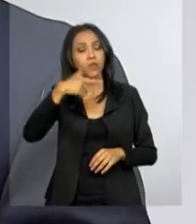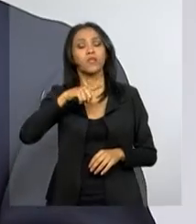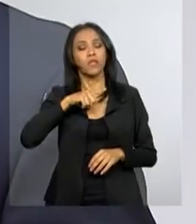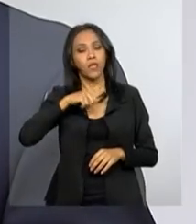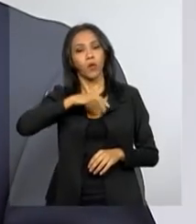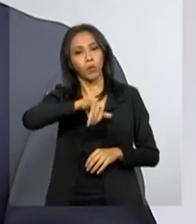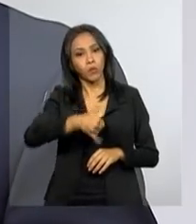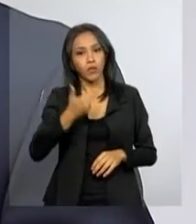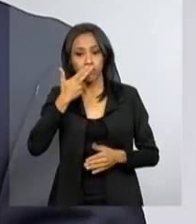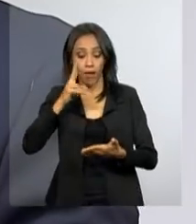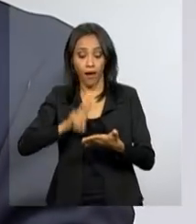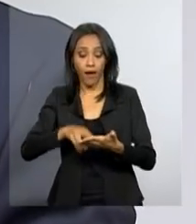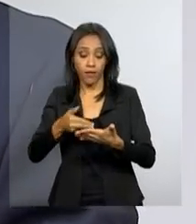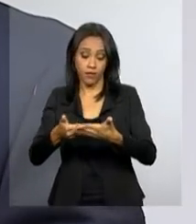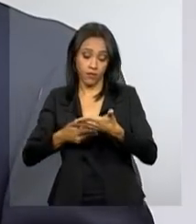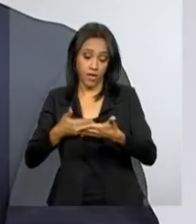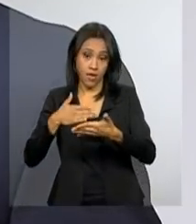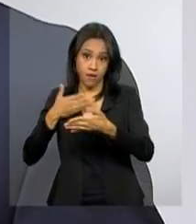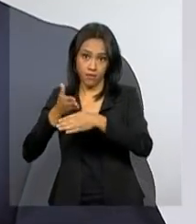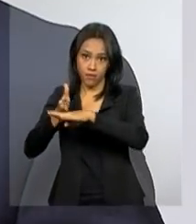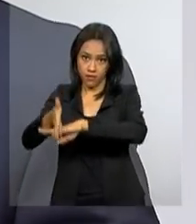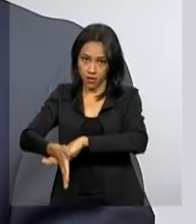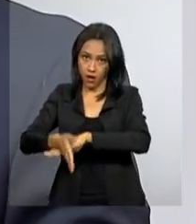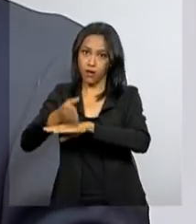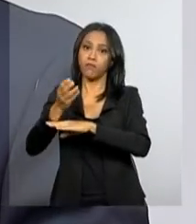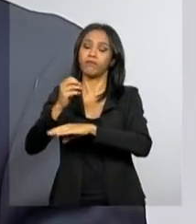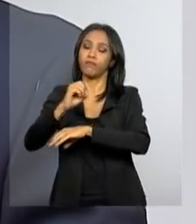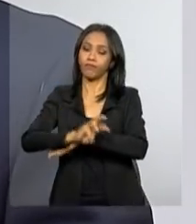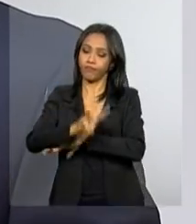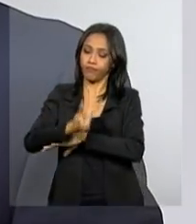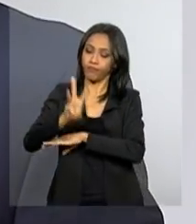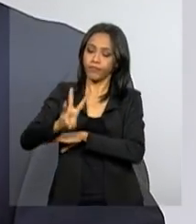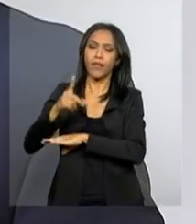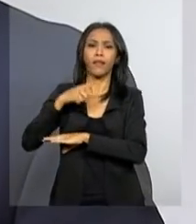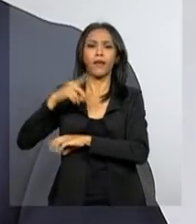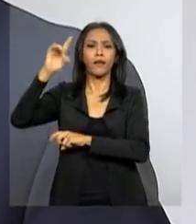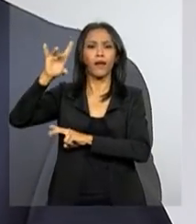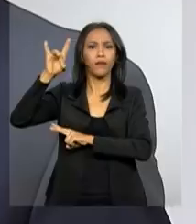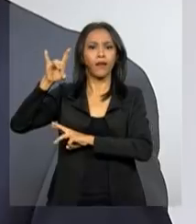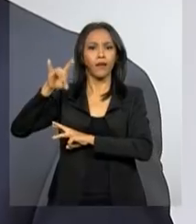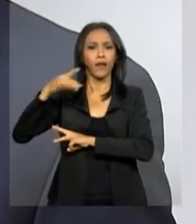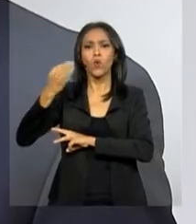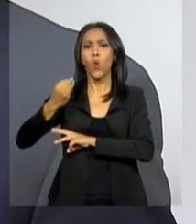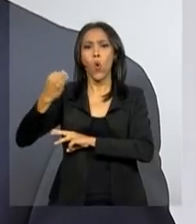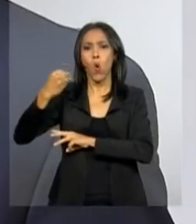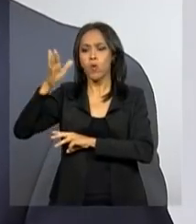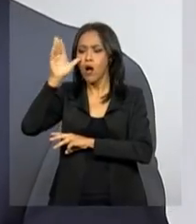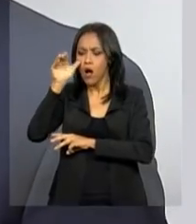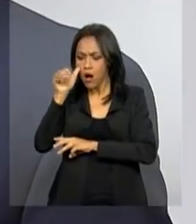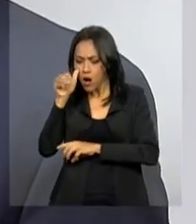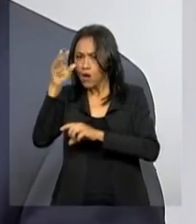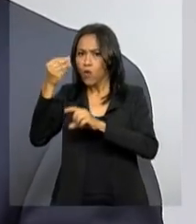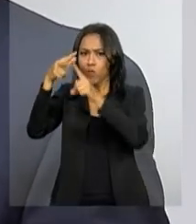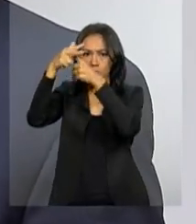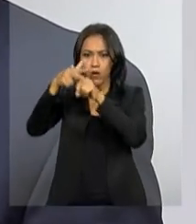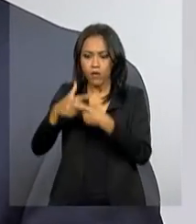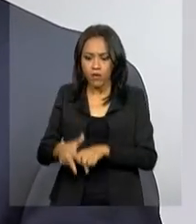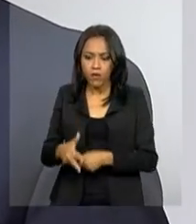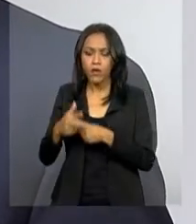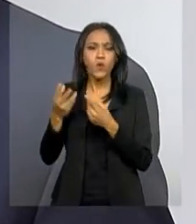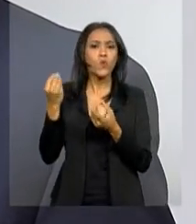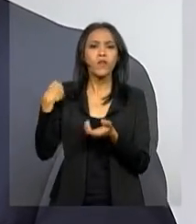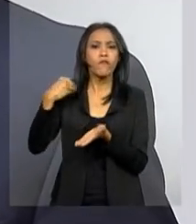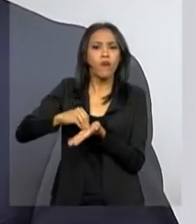através dessa carta, de entrar no site da Receita, ali consta um passo a passo de como é que ele faz para consultar a declaração e verificar qual a